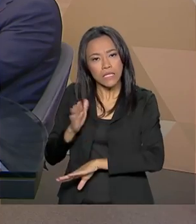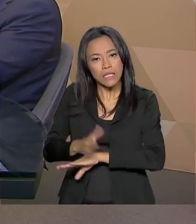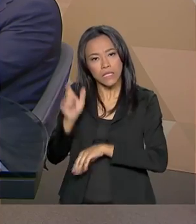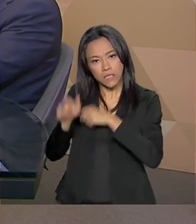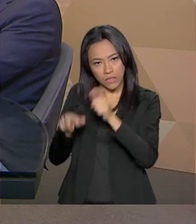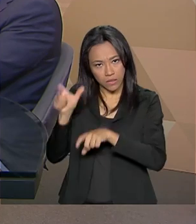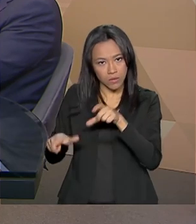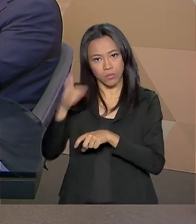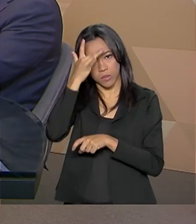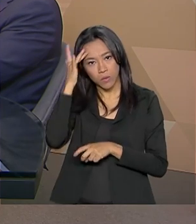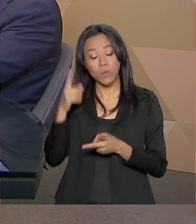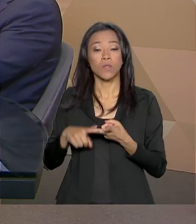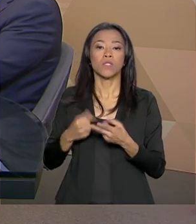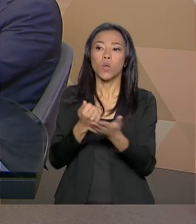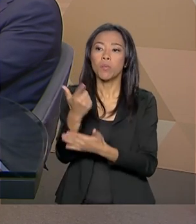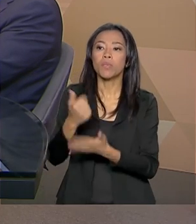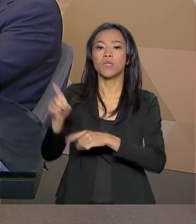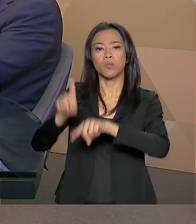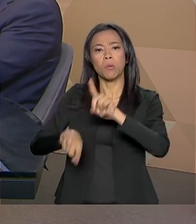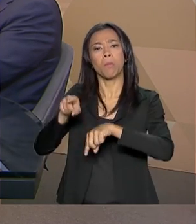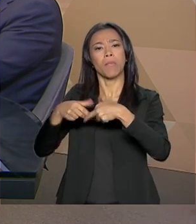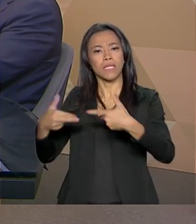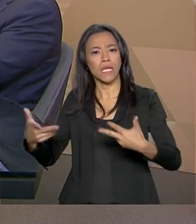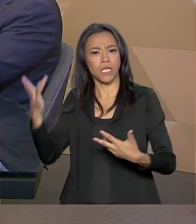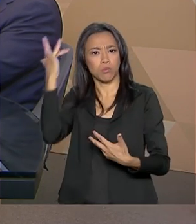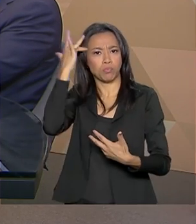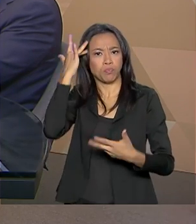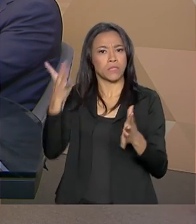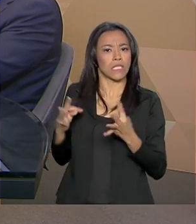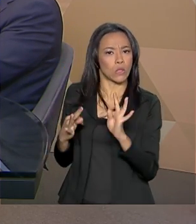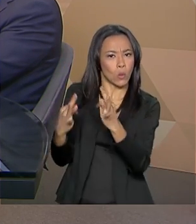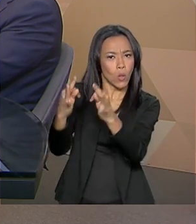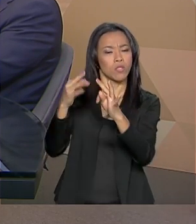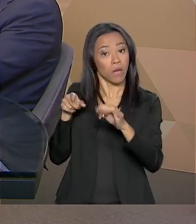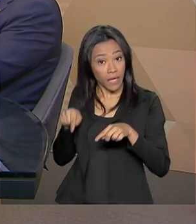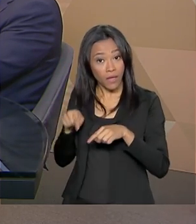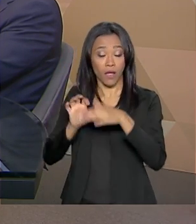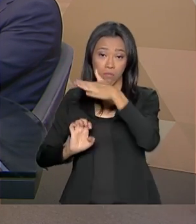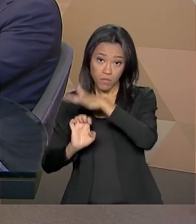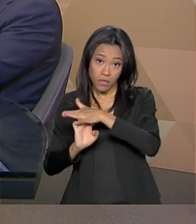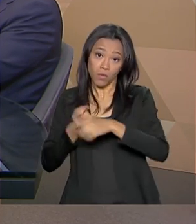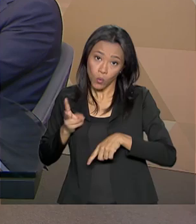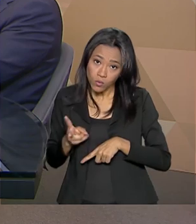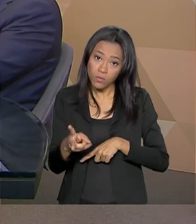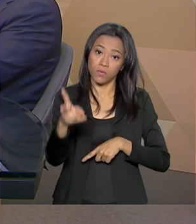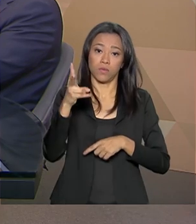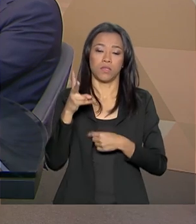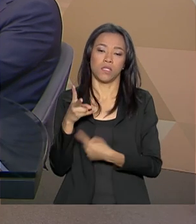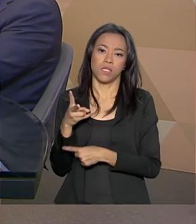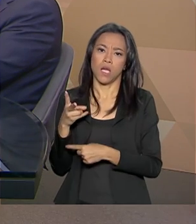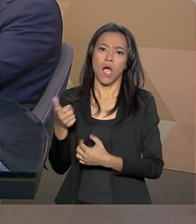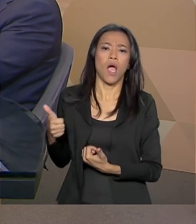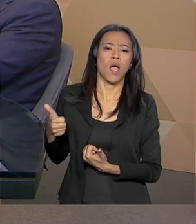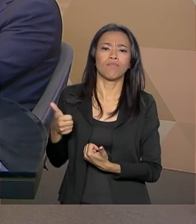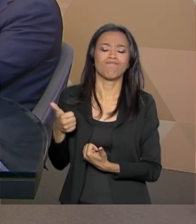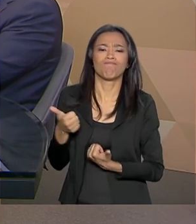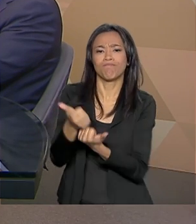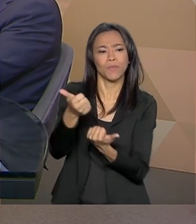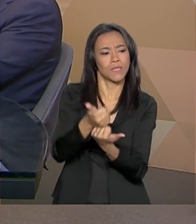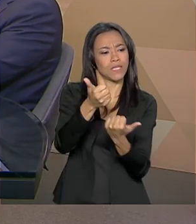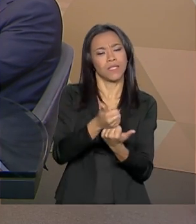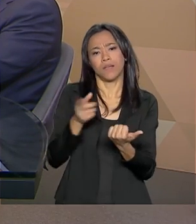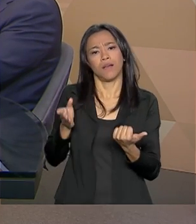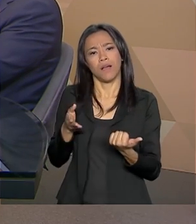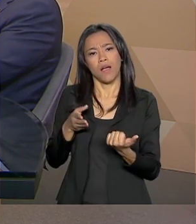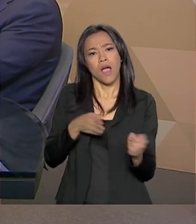equipamentos e nos processos da Embrapa, para que ela continue a contribuir e, inclusive,